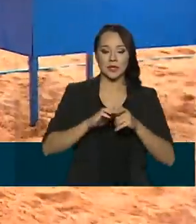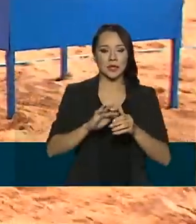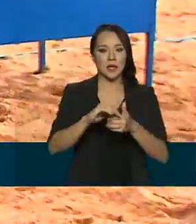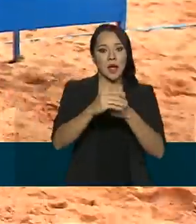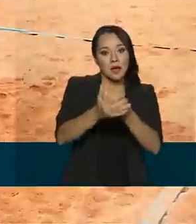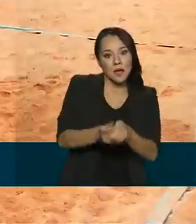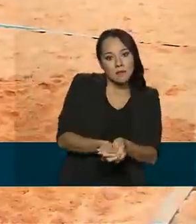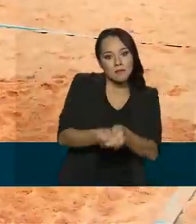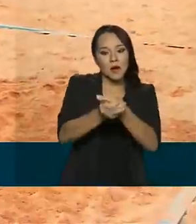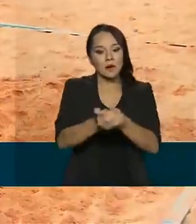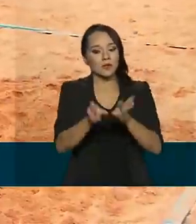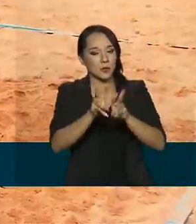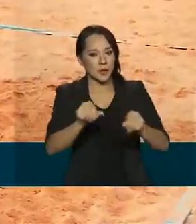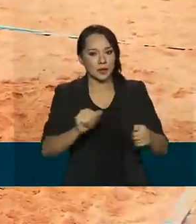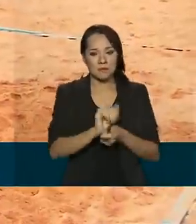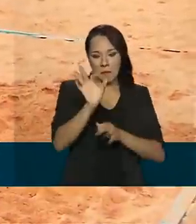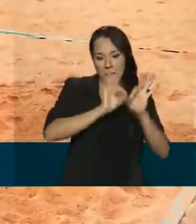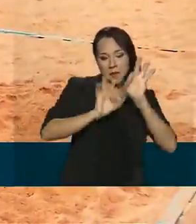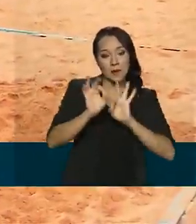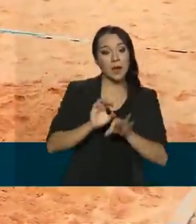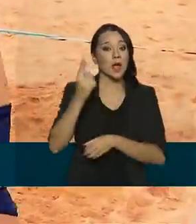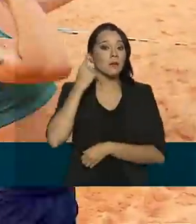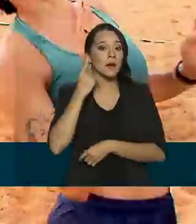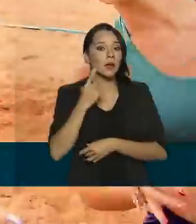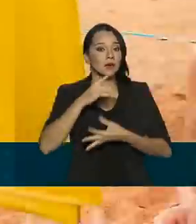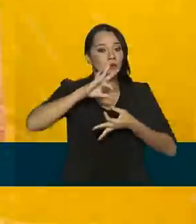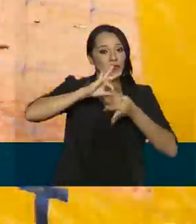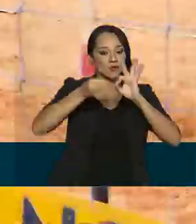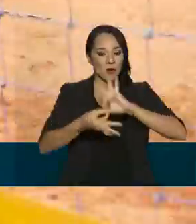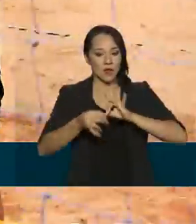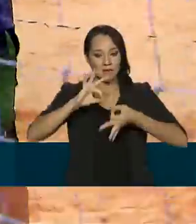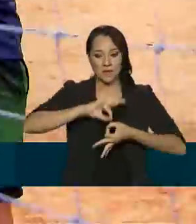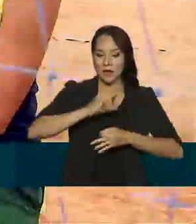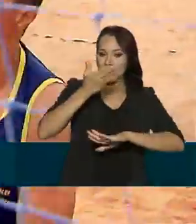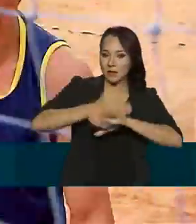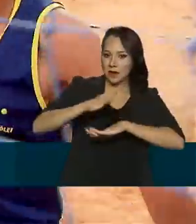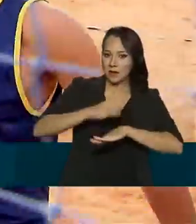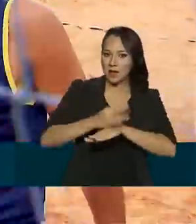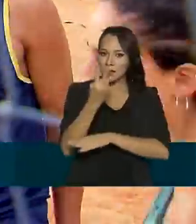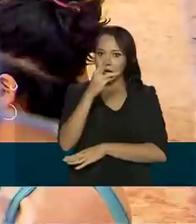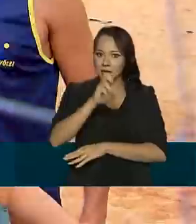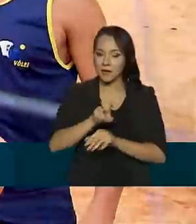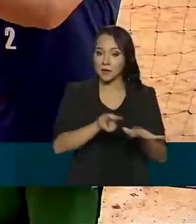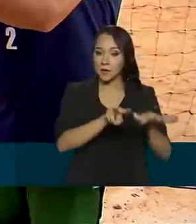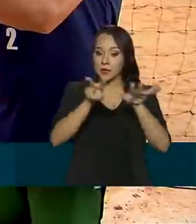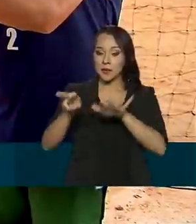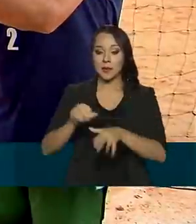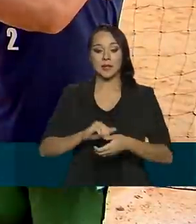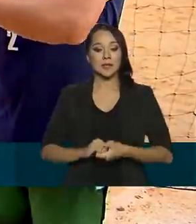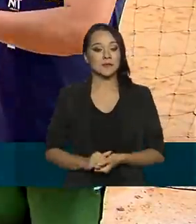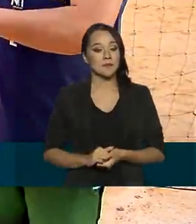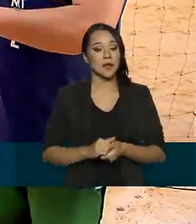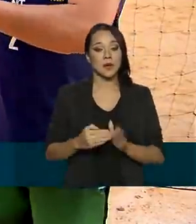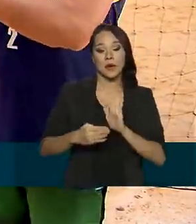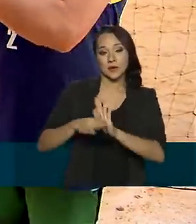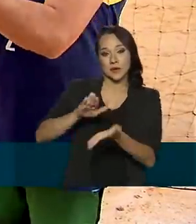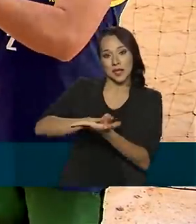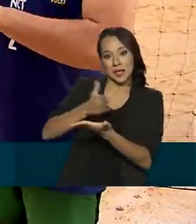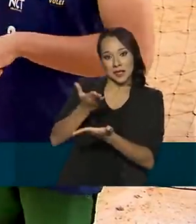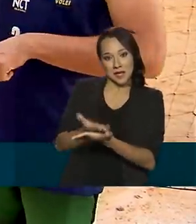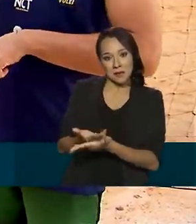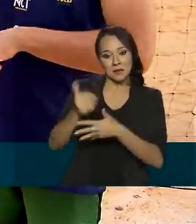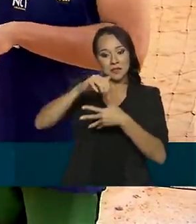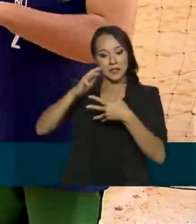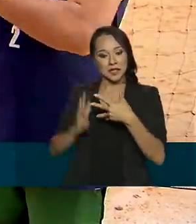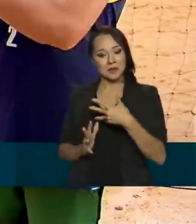vôlei de praia. Ele se prepara para a Surda Olimpíada Nacional, treinando três vezes por semana. Com o auxílio da intérprete de